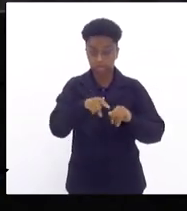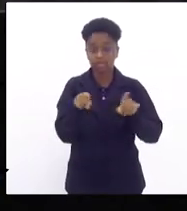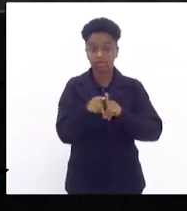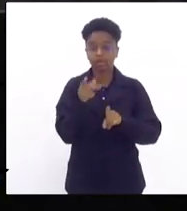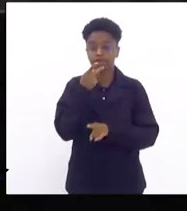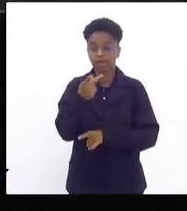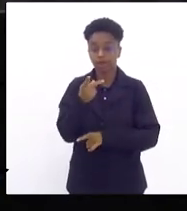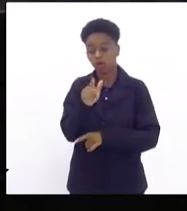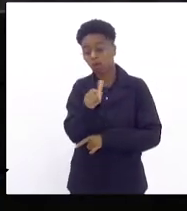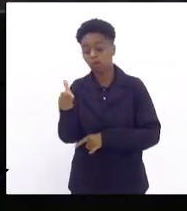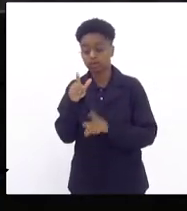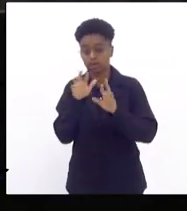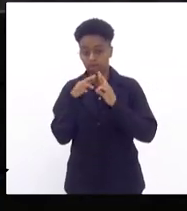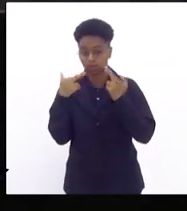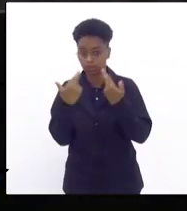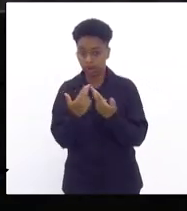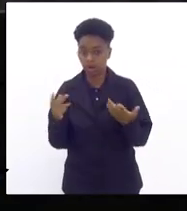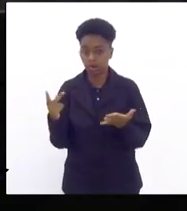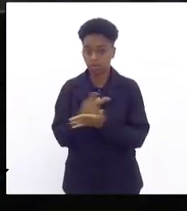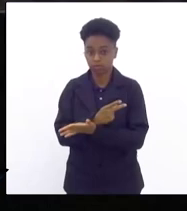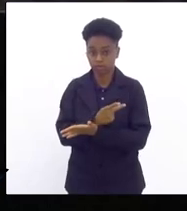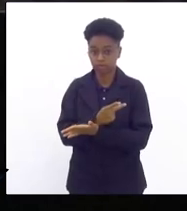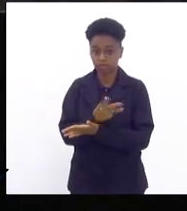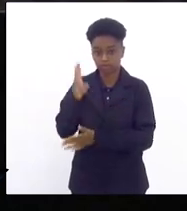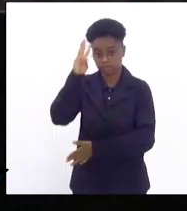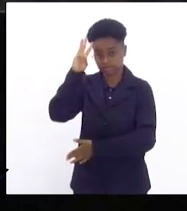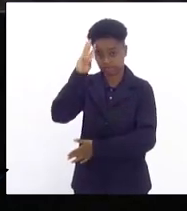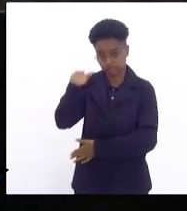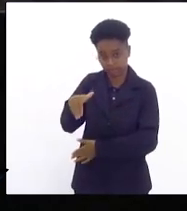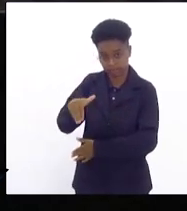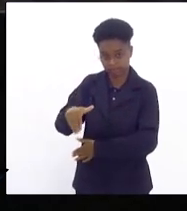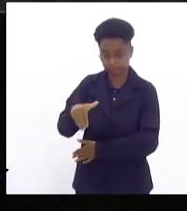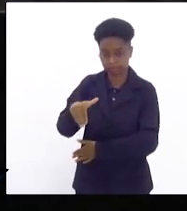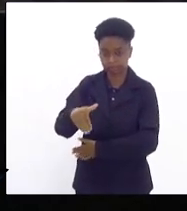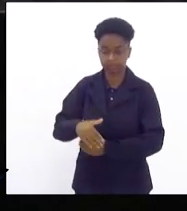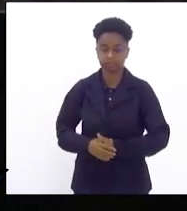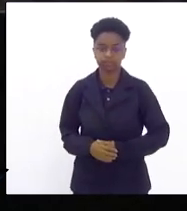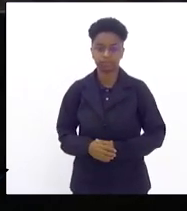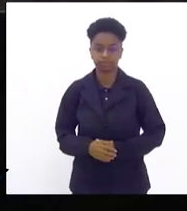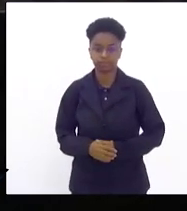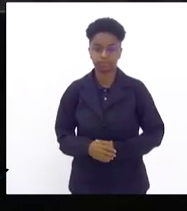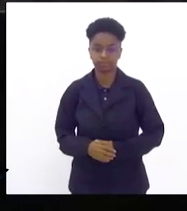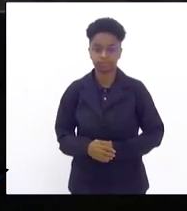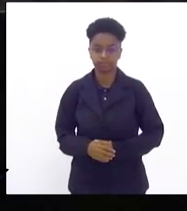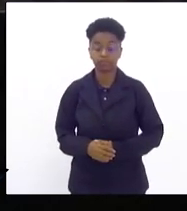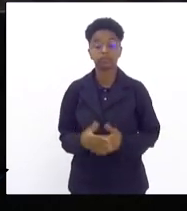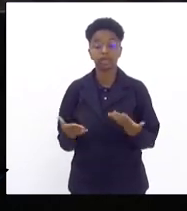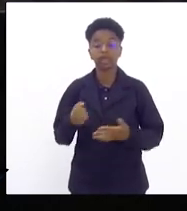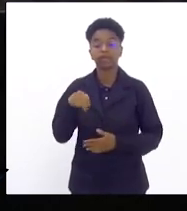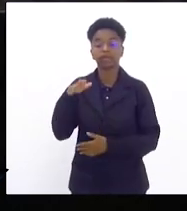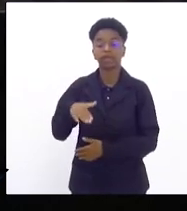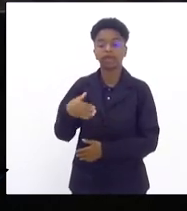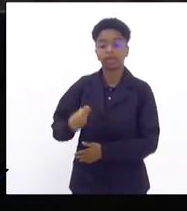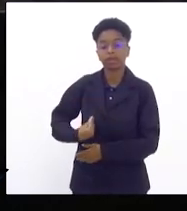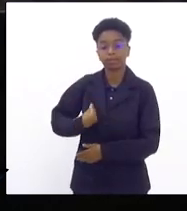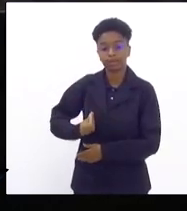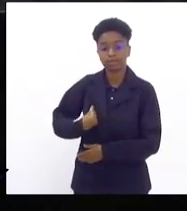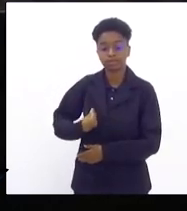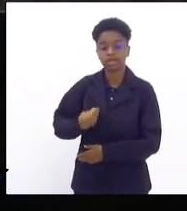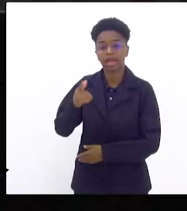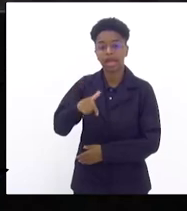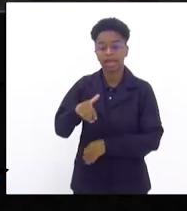próxima reunião vai ser na terça-feira que vem e quem vai estar presente é a mais